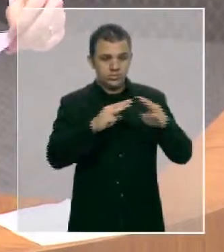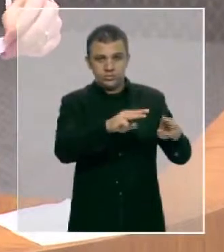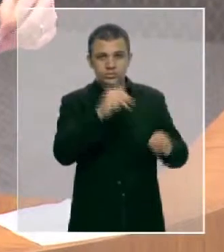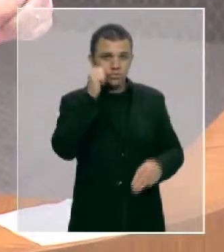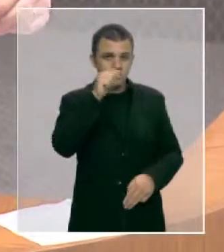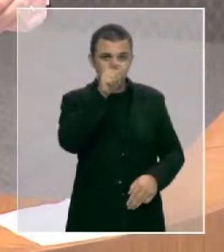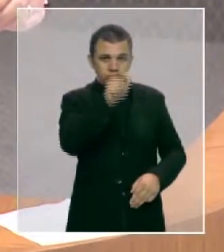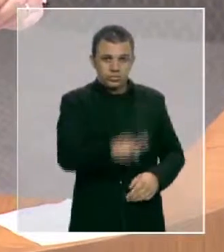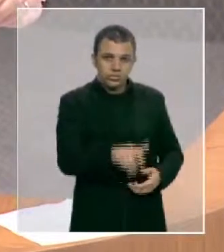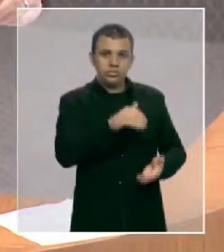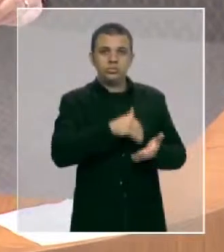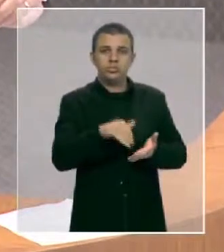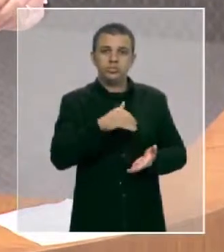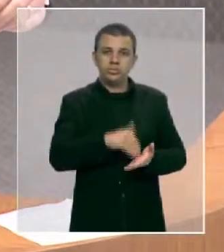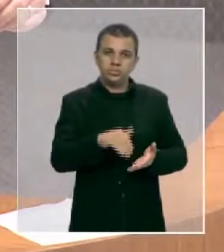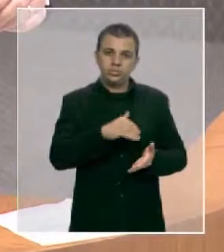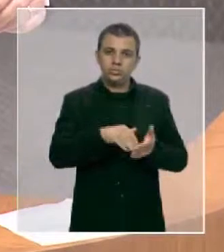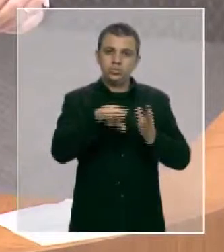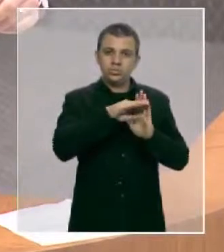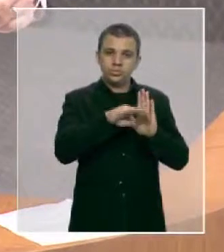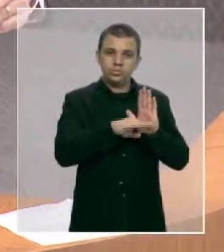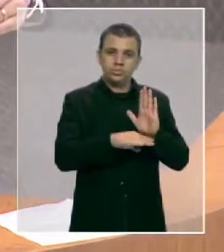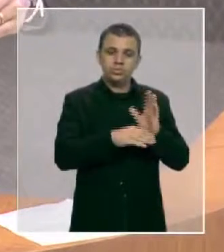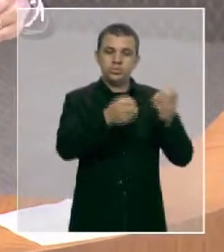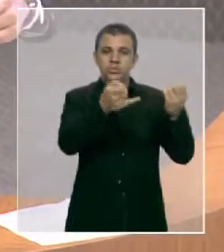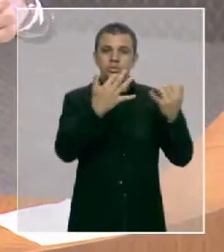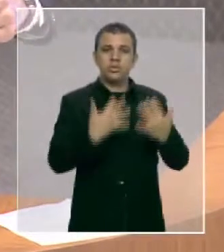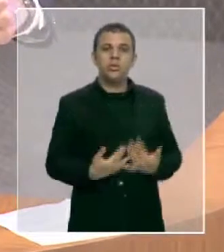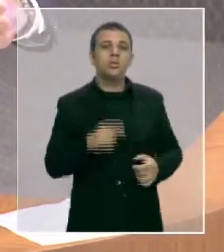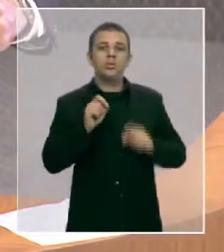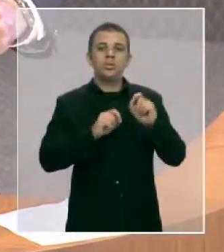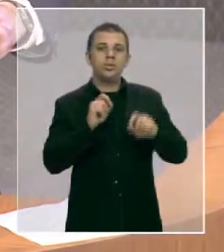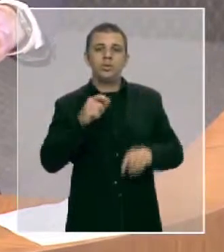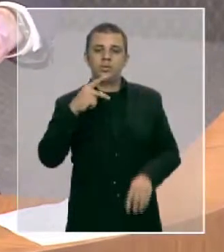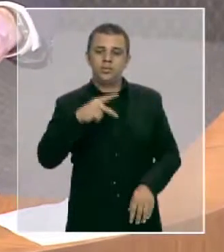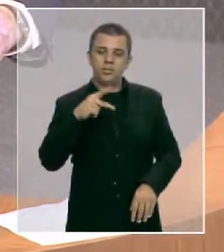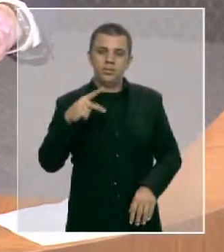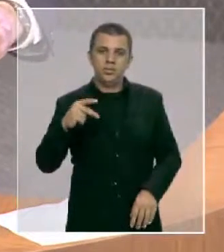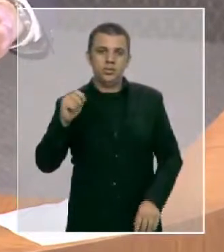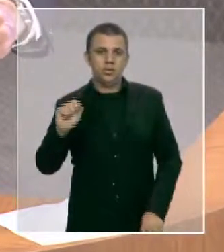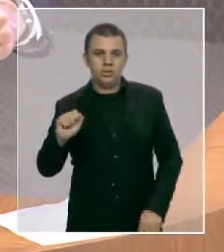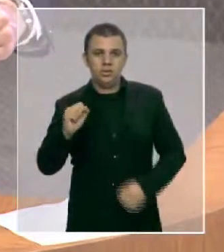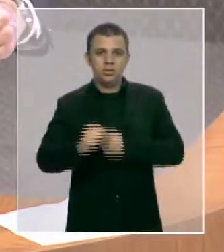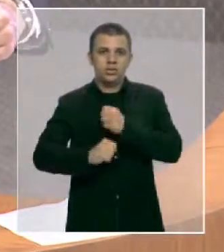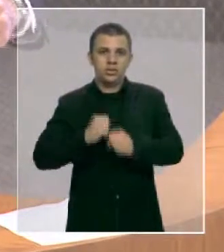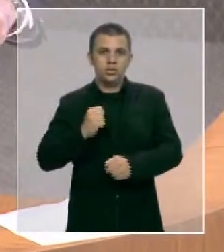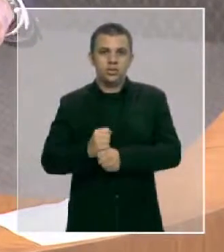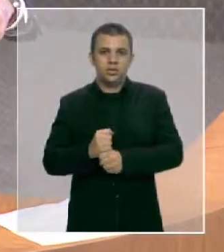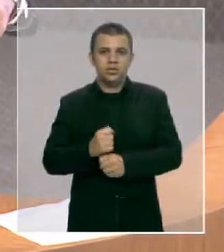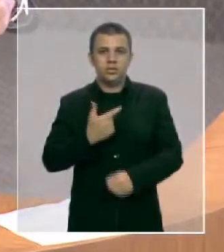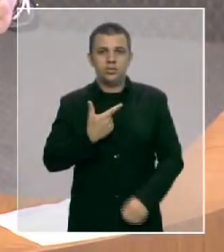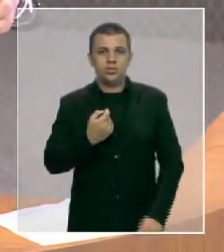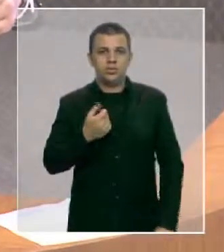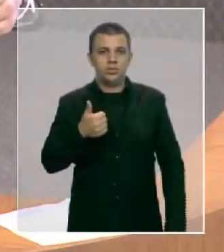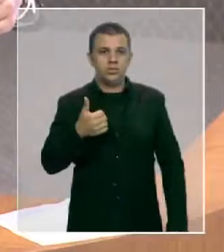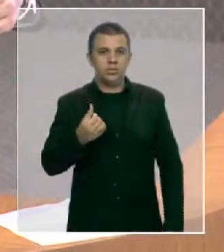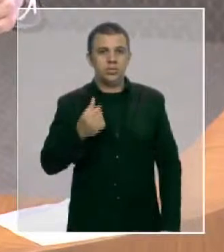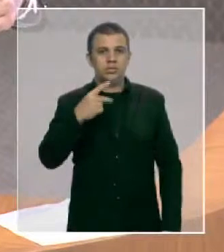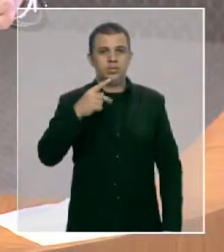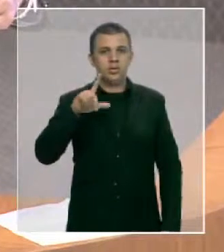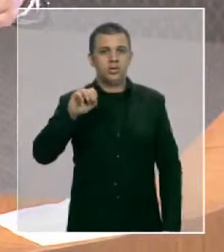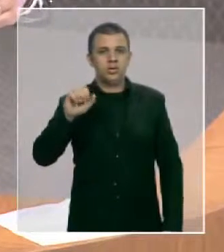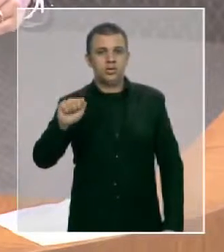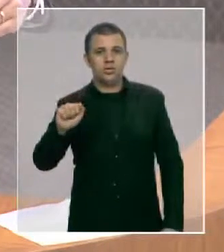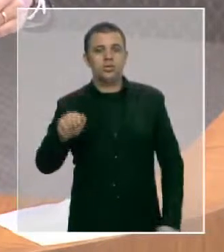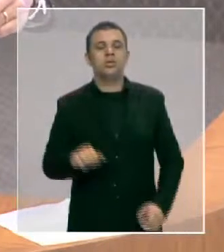Assunto, informações sobre o projeto de lei orçamentária anual 2016, PELOA. Senhora secretária, com